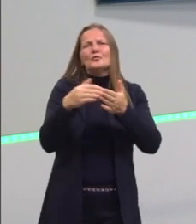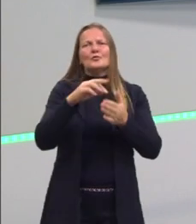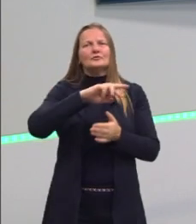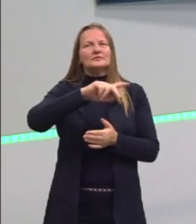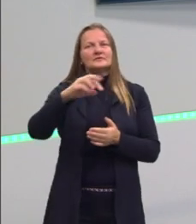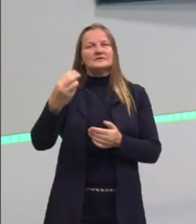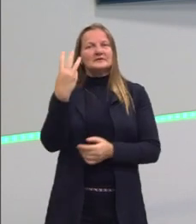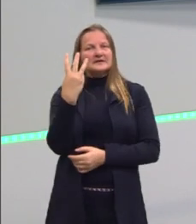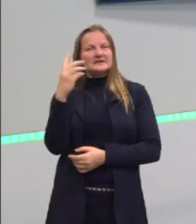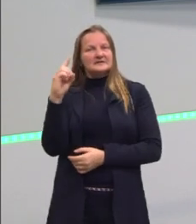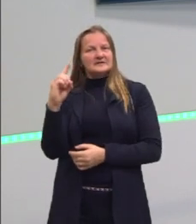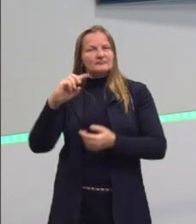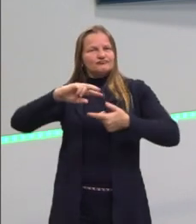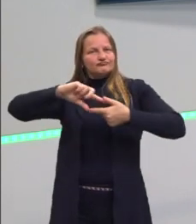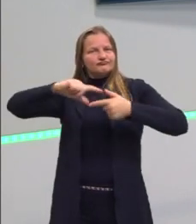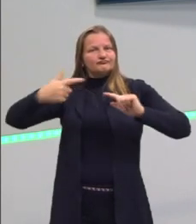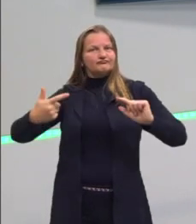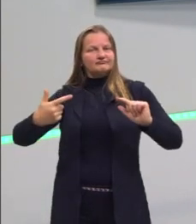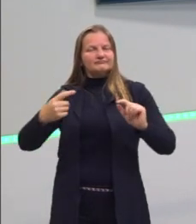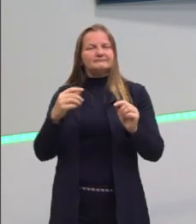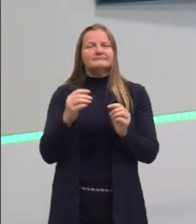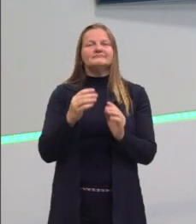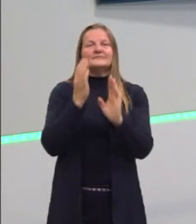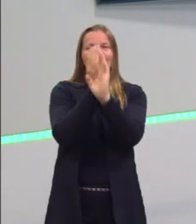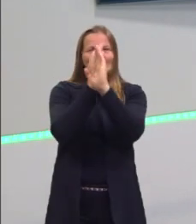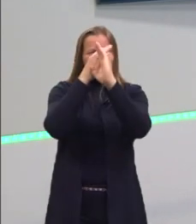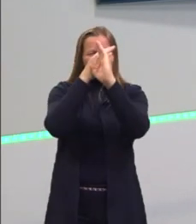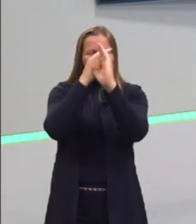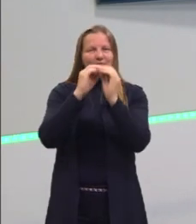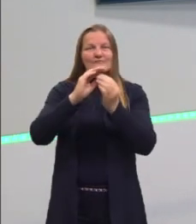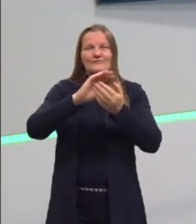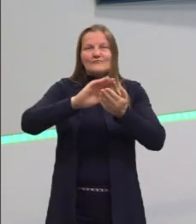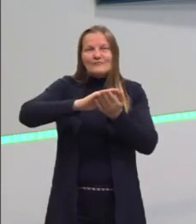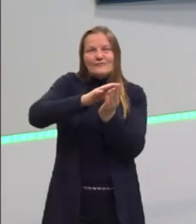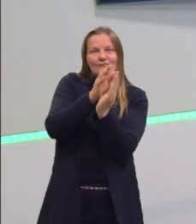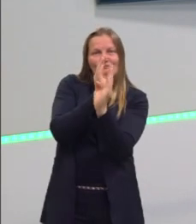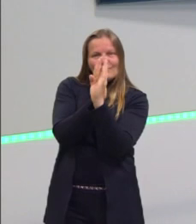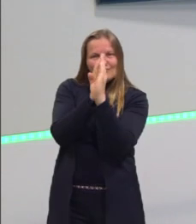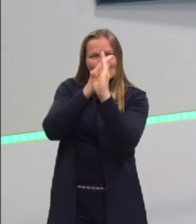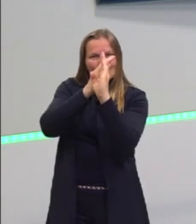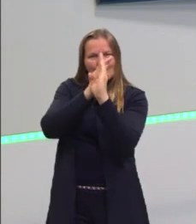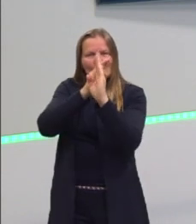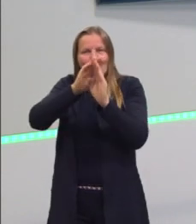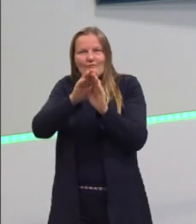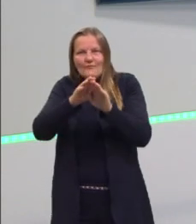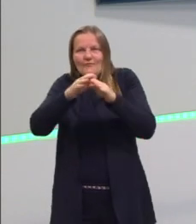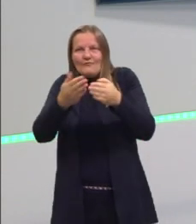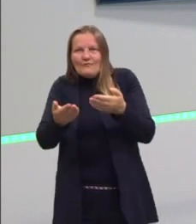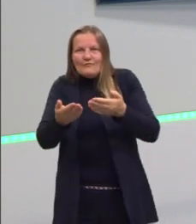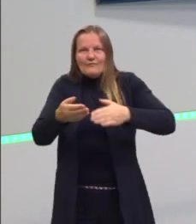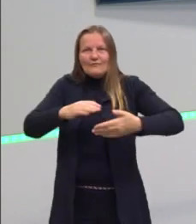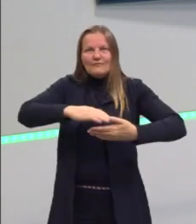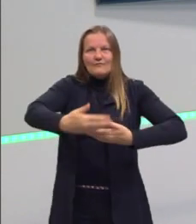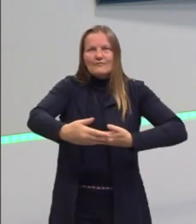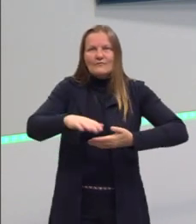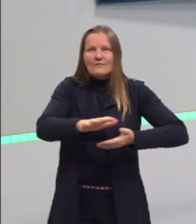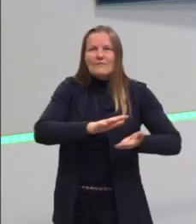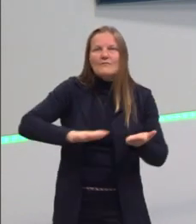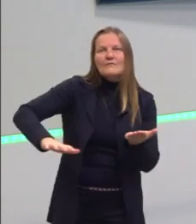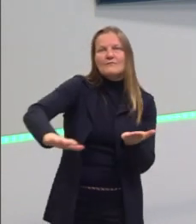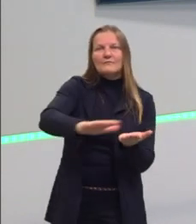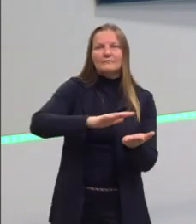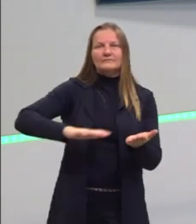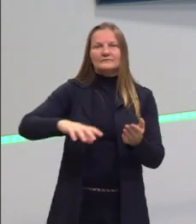tridimensionais. Como o tema da nossa aula de hoje são os prismas, nós vamos trabalhar, então, a planificação das